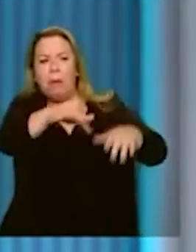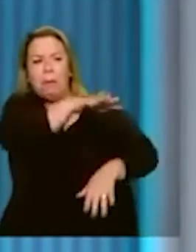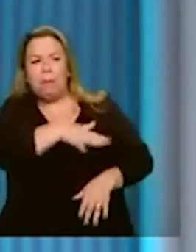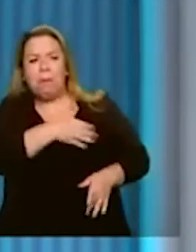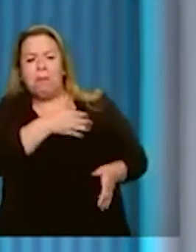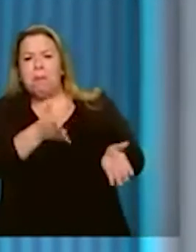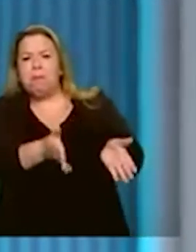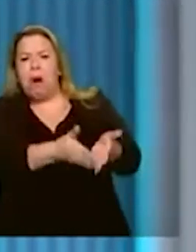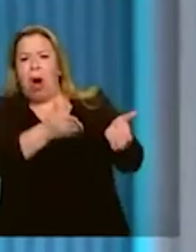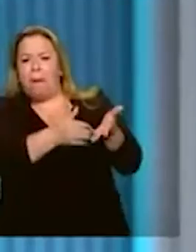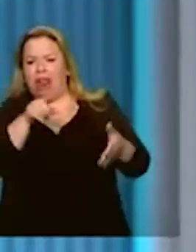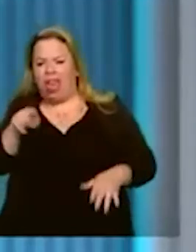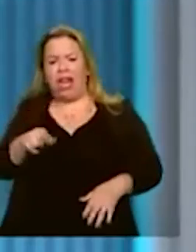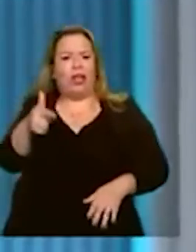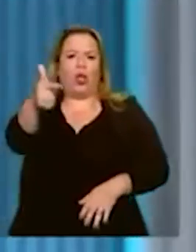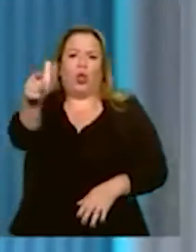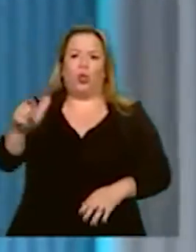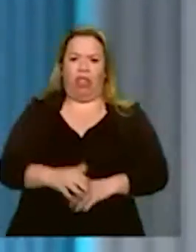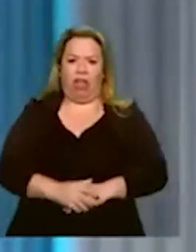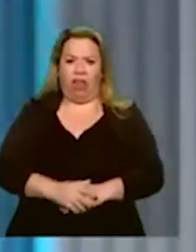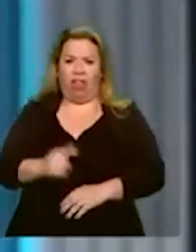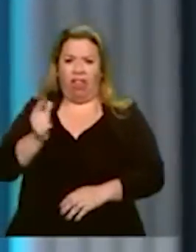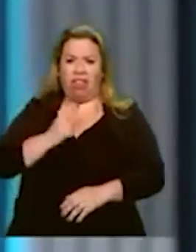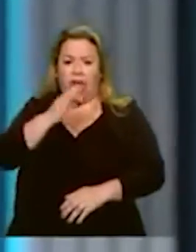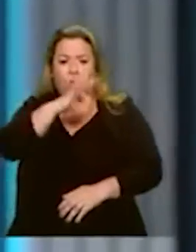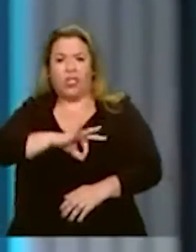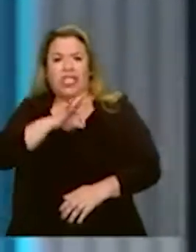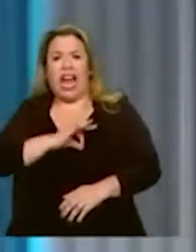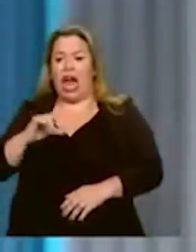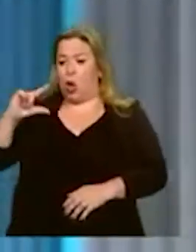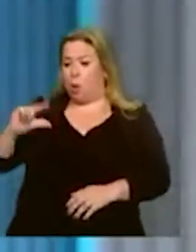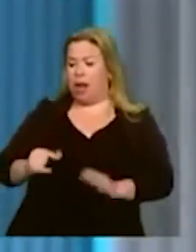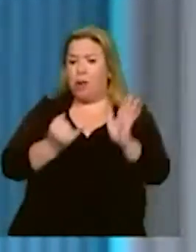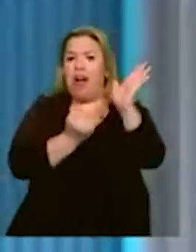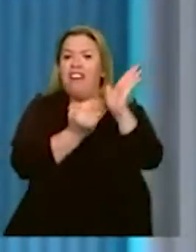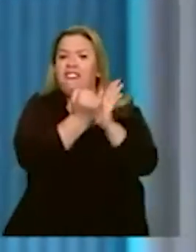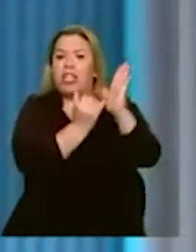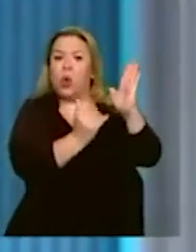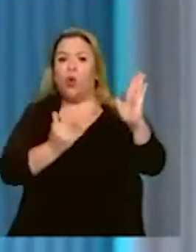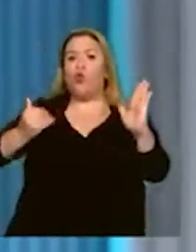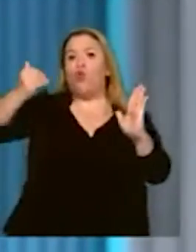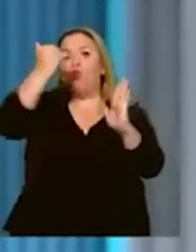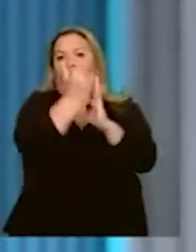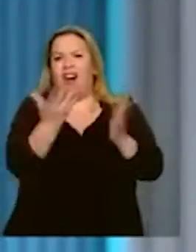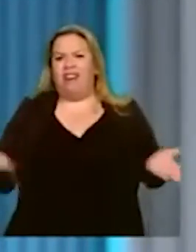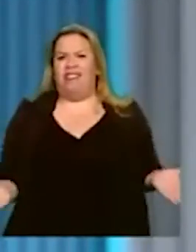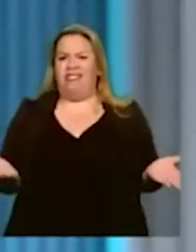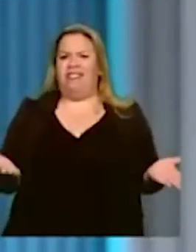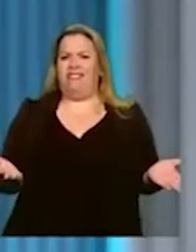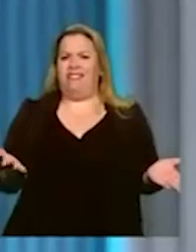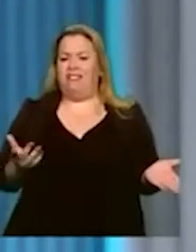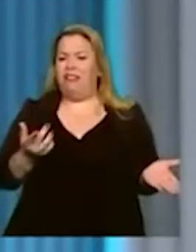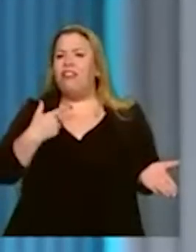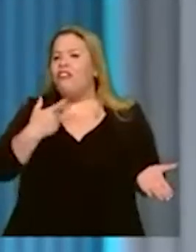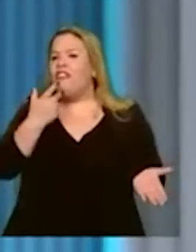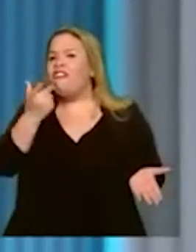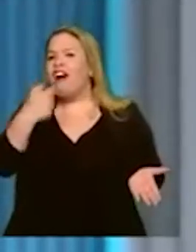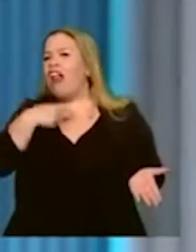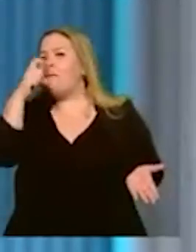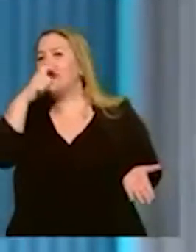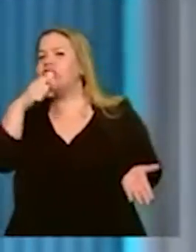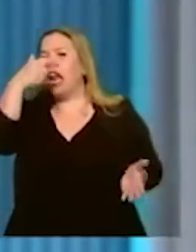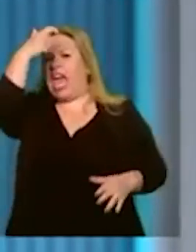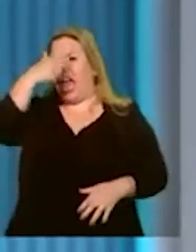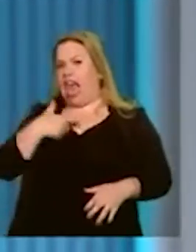salário mínimo acima da inflação. Está estudando agora desvincular. E não adianta você mentir que é matéria da Folha. Não é o Fernando